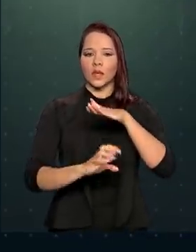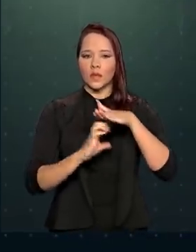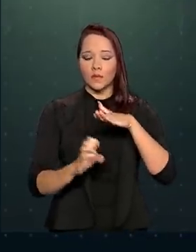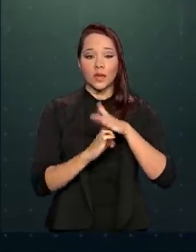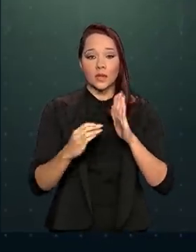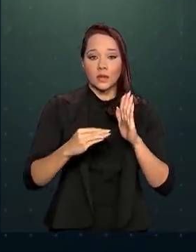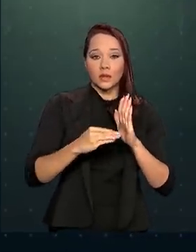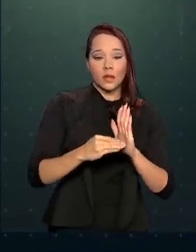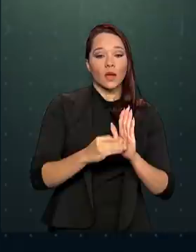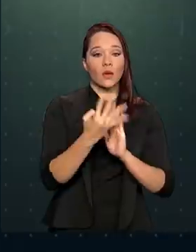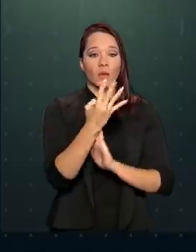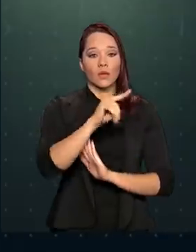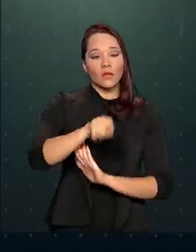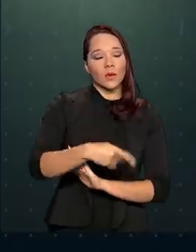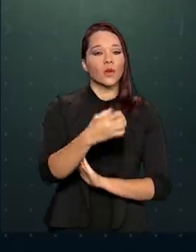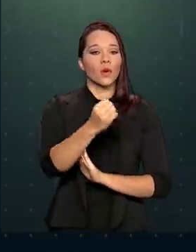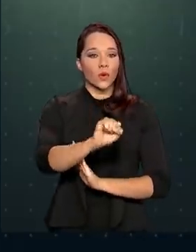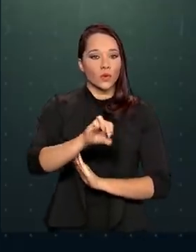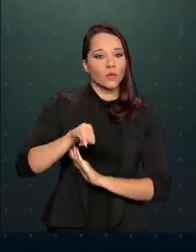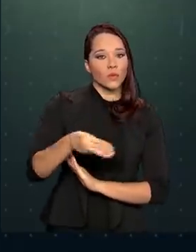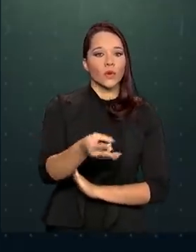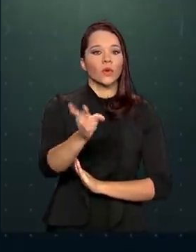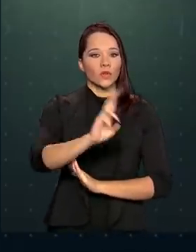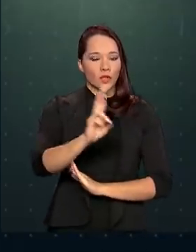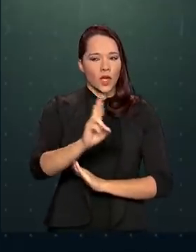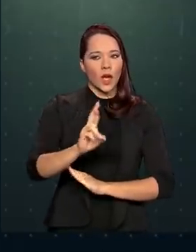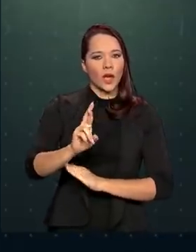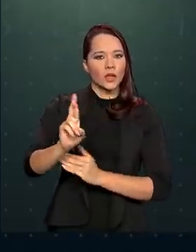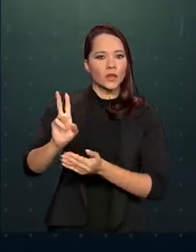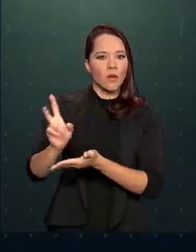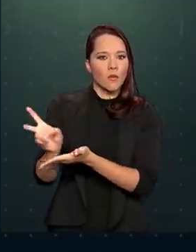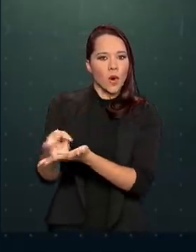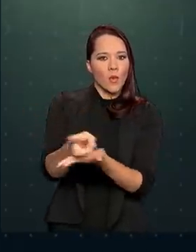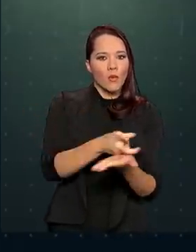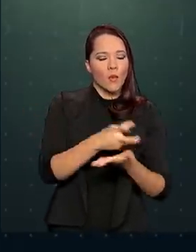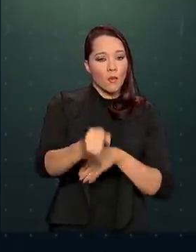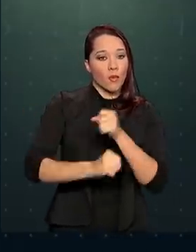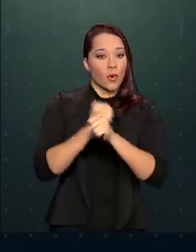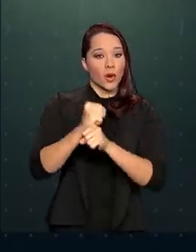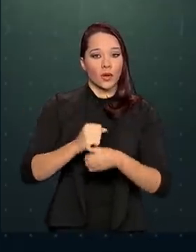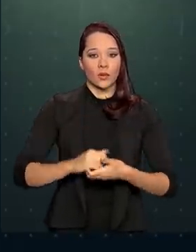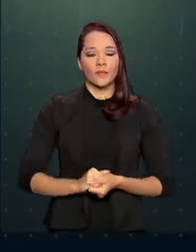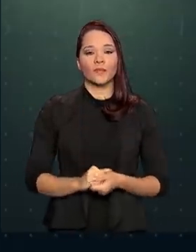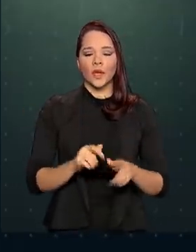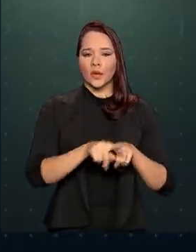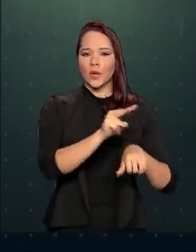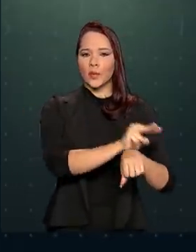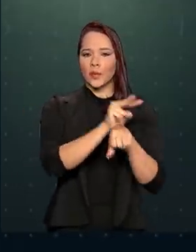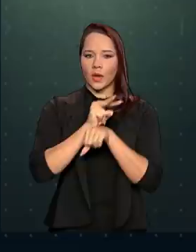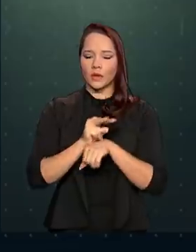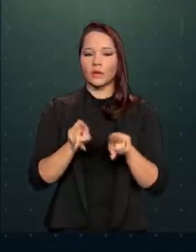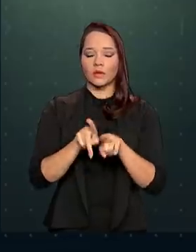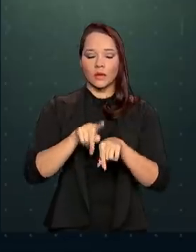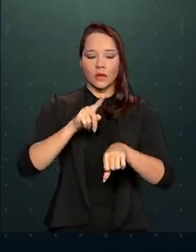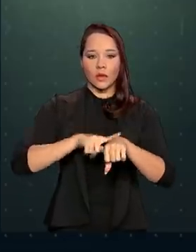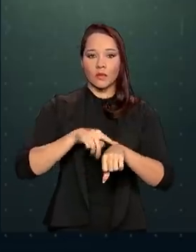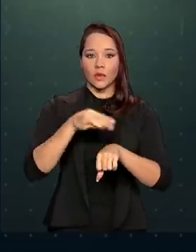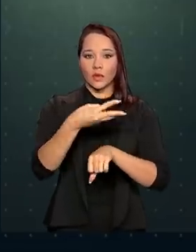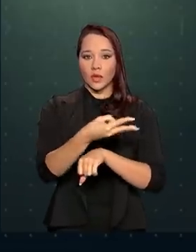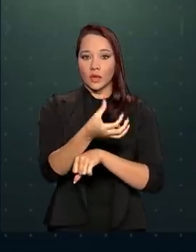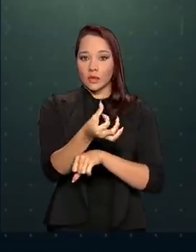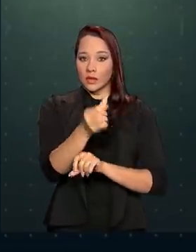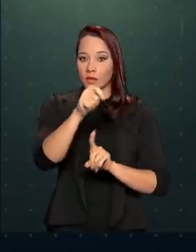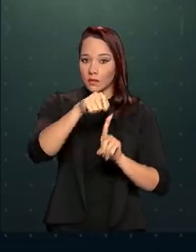com até 4,8 milhões de reais de faturamento anual e os financiamentos têm prazo total de 36